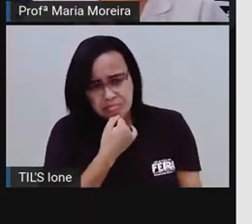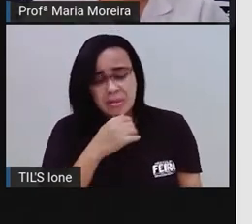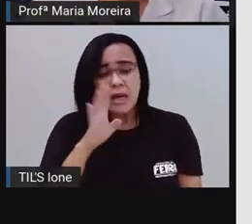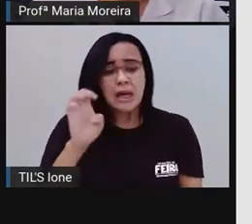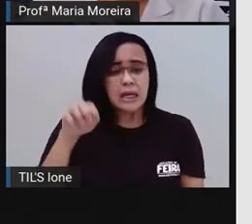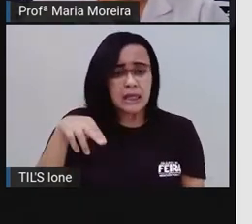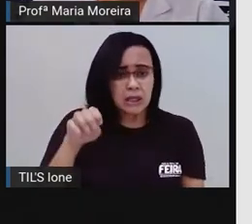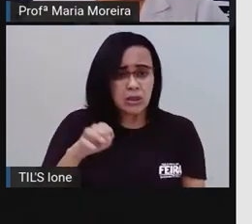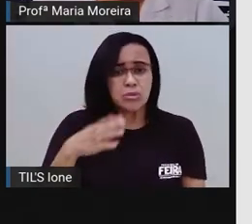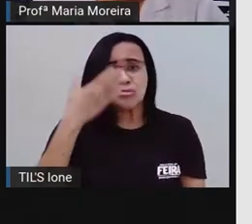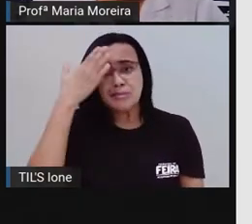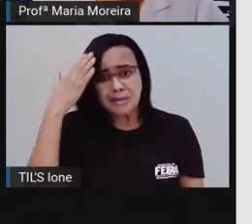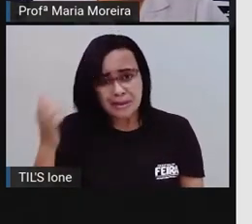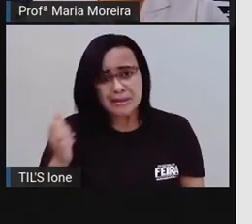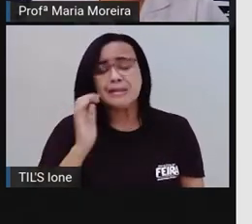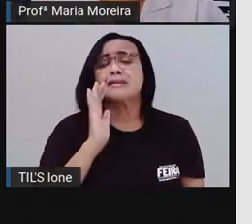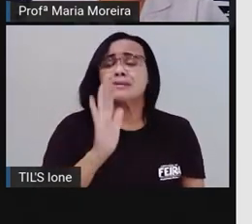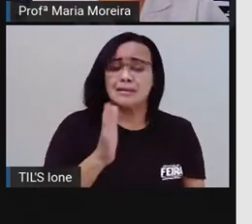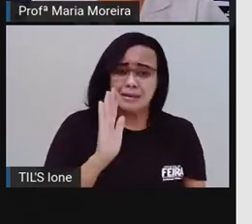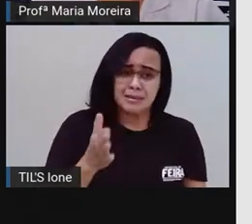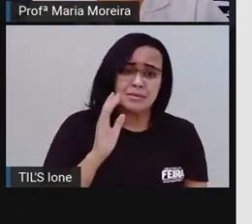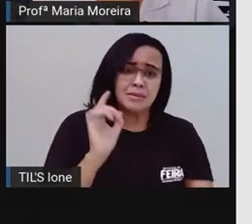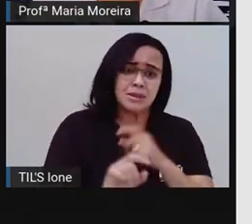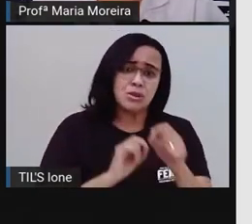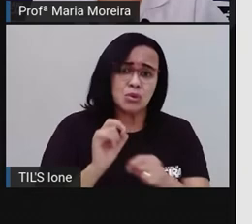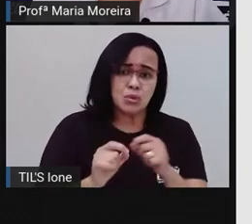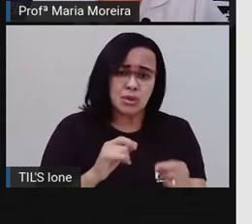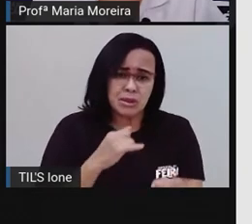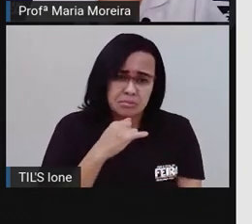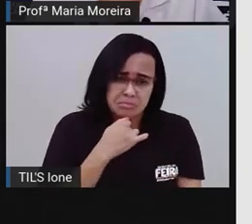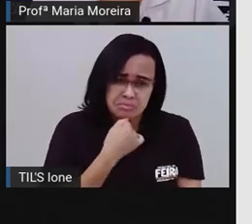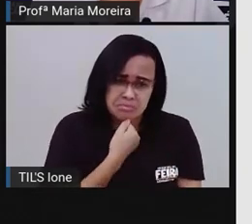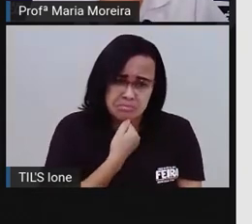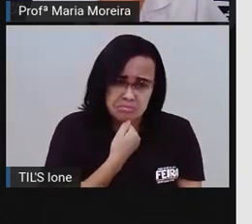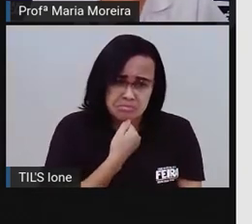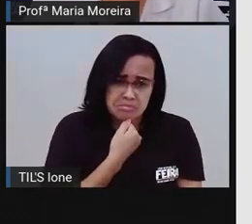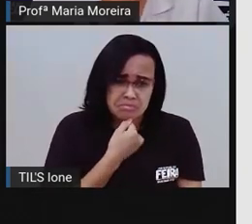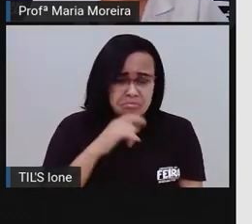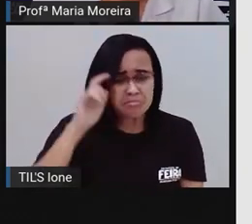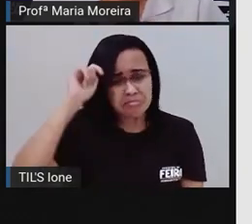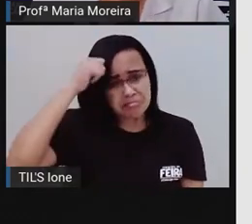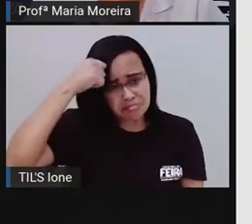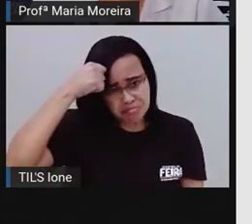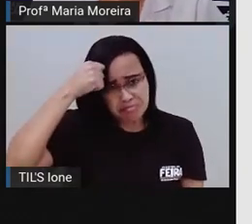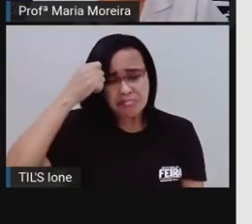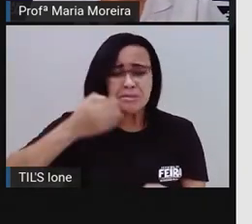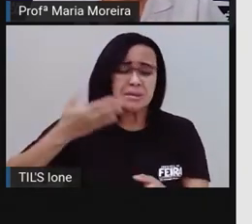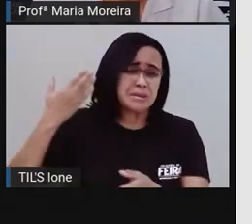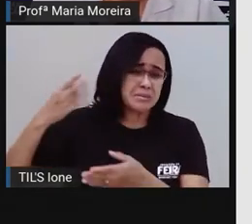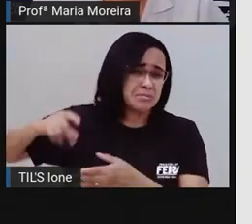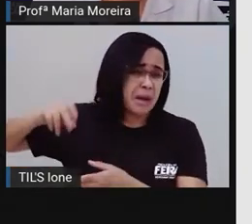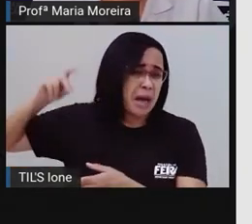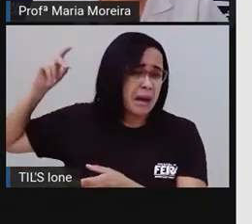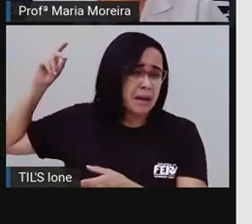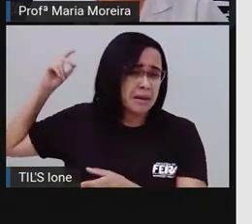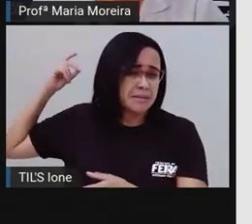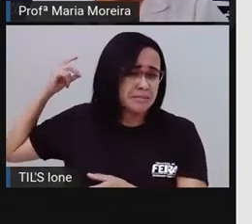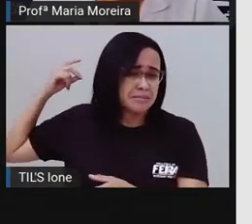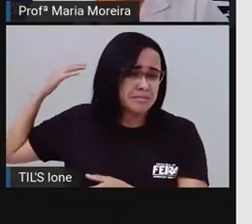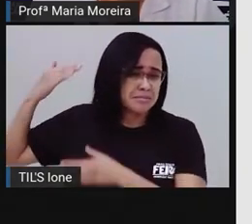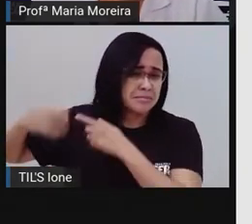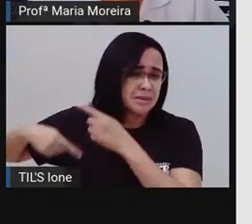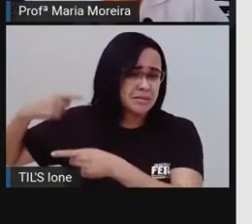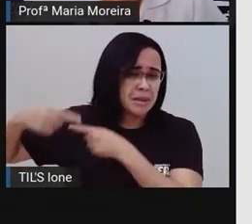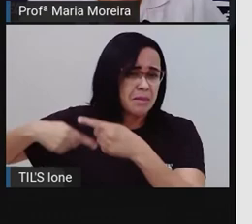já sabia que banzo era uma tristeza de preto. Vinha do tempo da escravidão, a saudade da